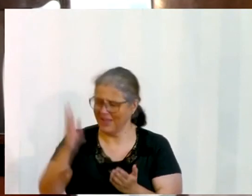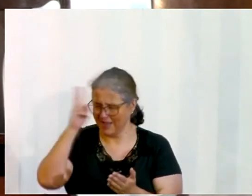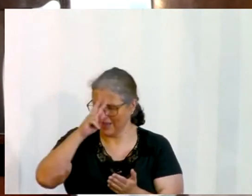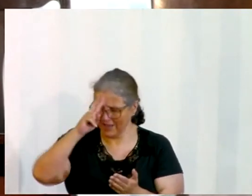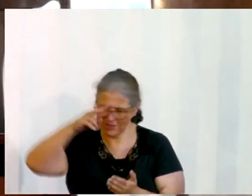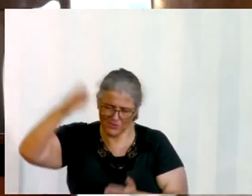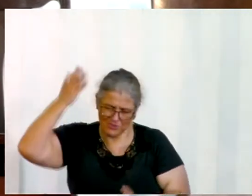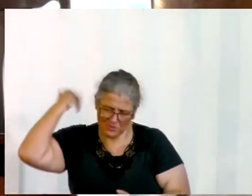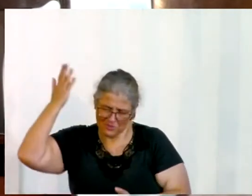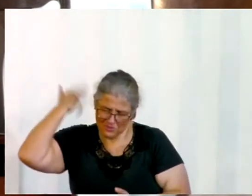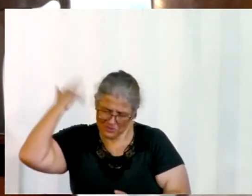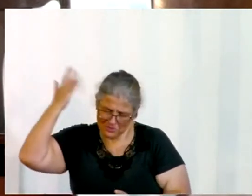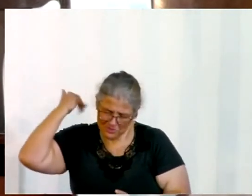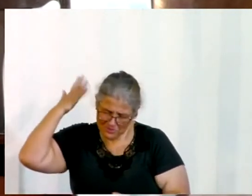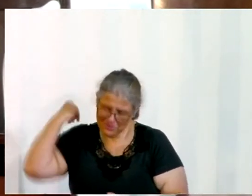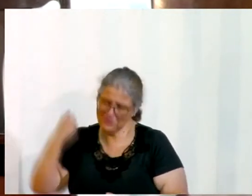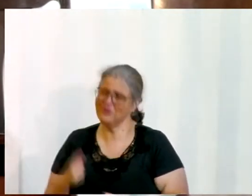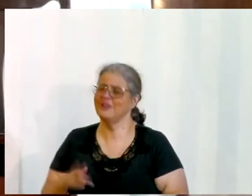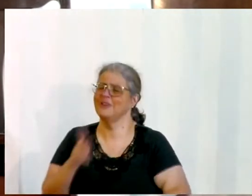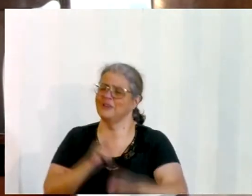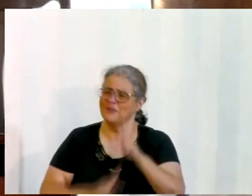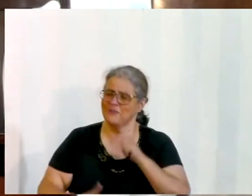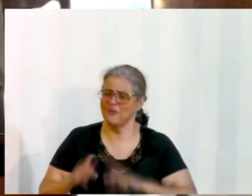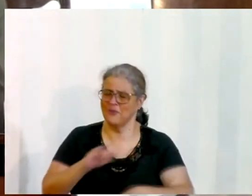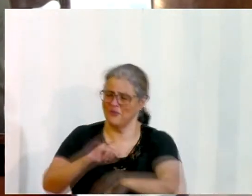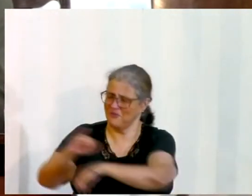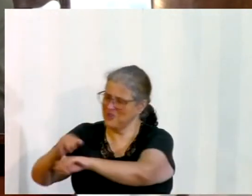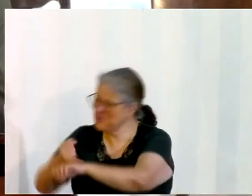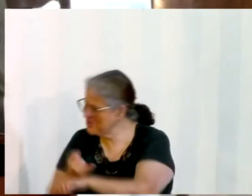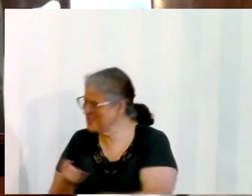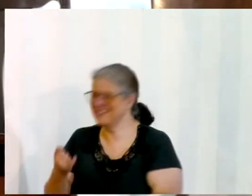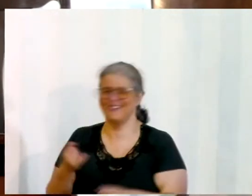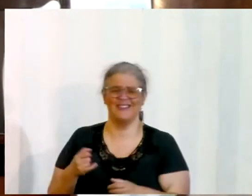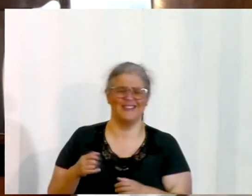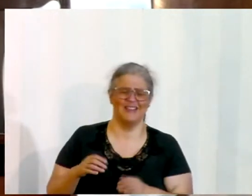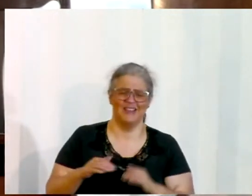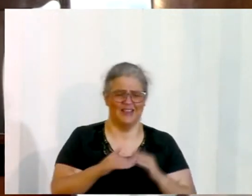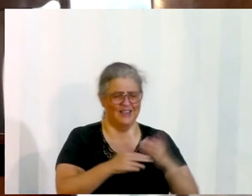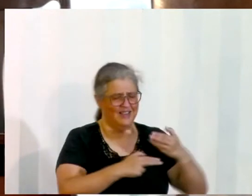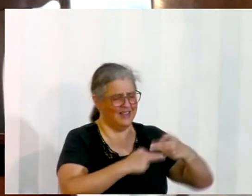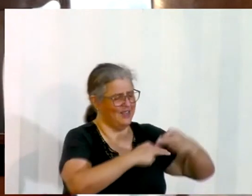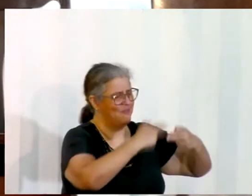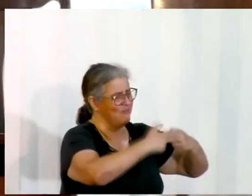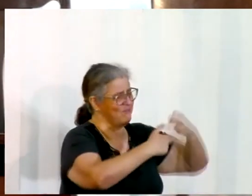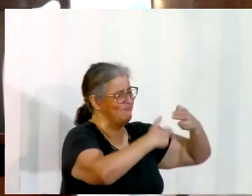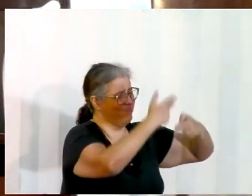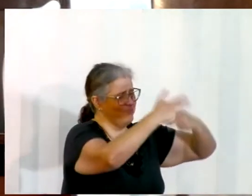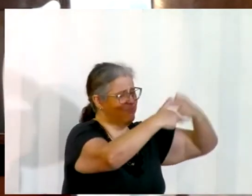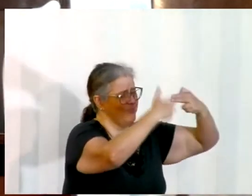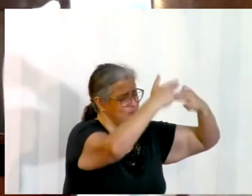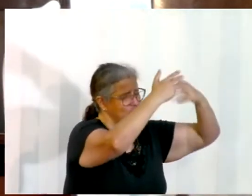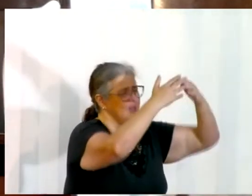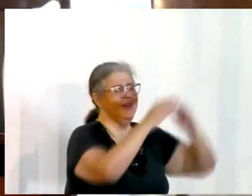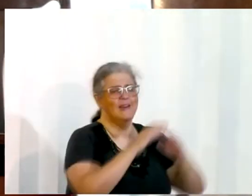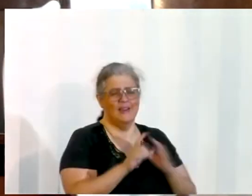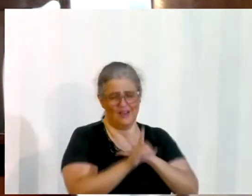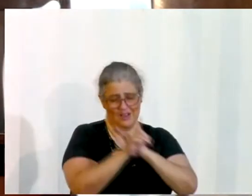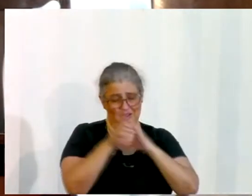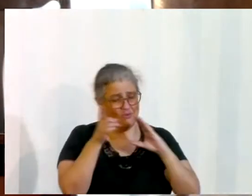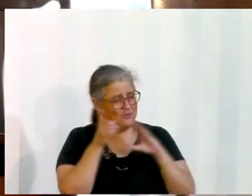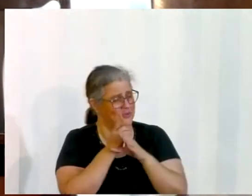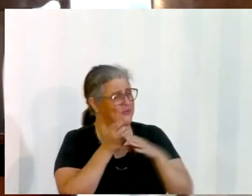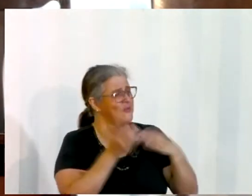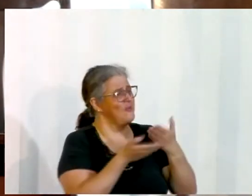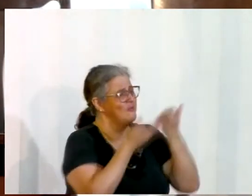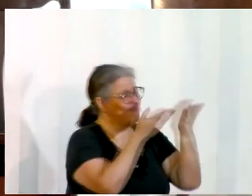naquele momento tão solene na vida do Teu povo, lá em Jerusalém, na dedicação dos muros, houve aquele cerimonial lindo, onde